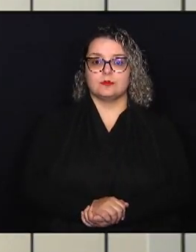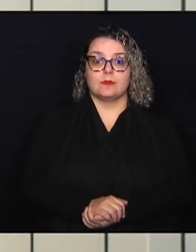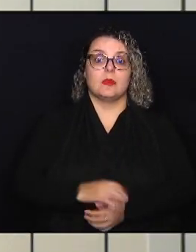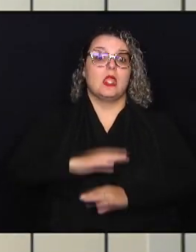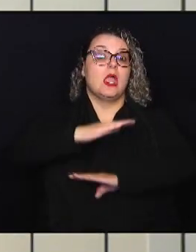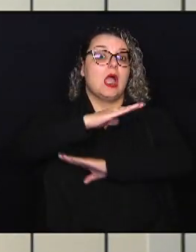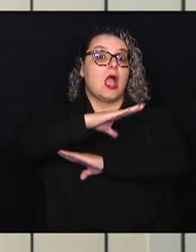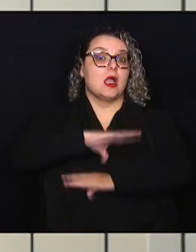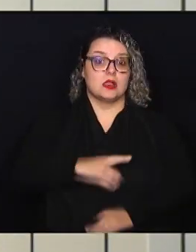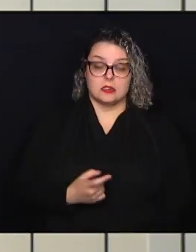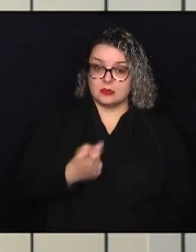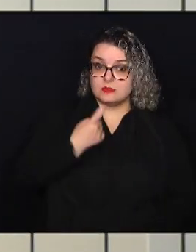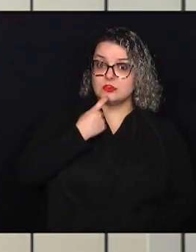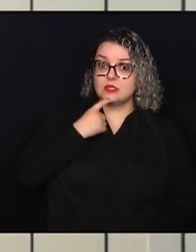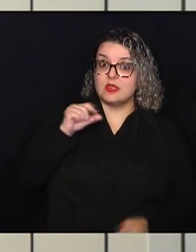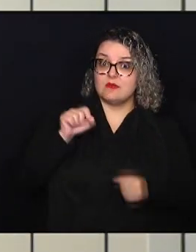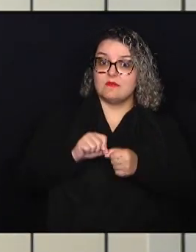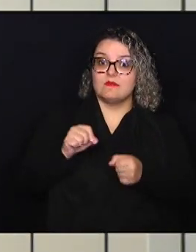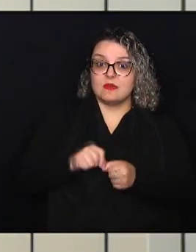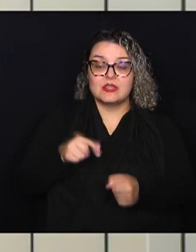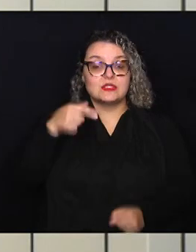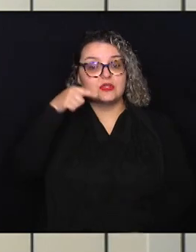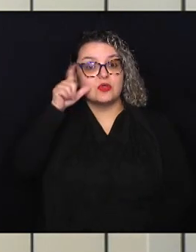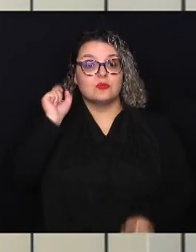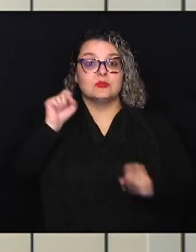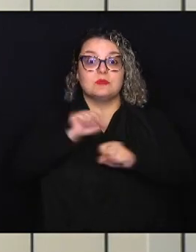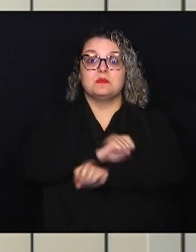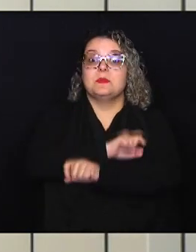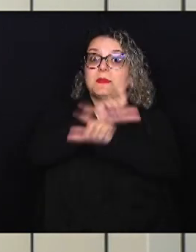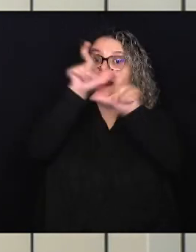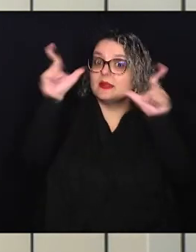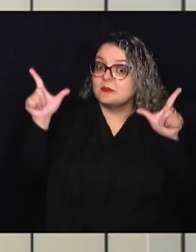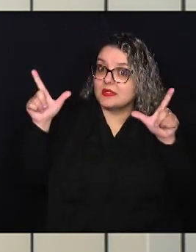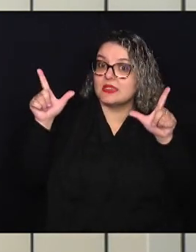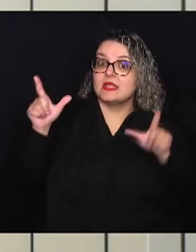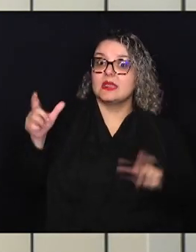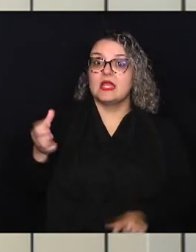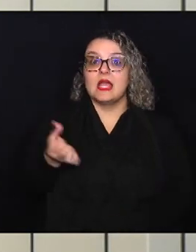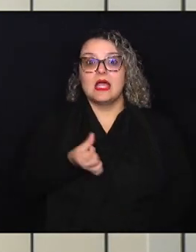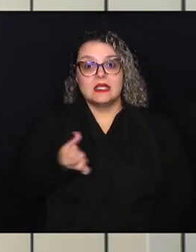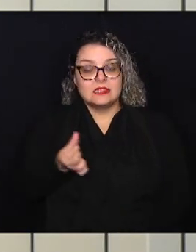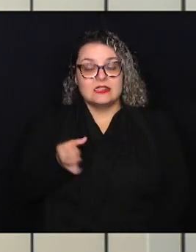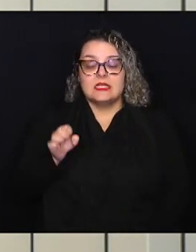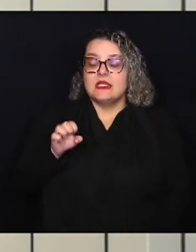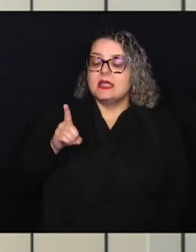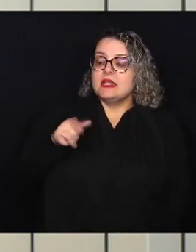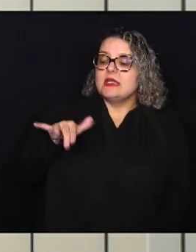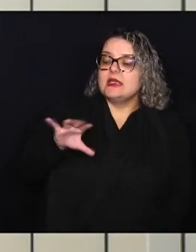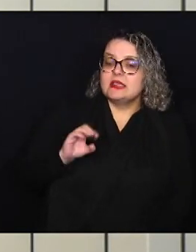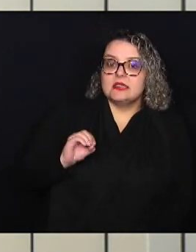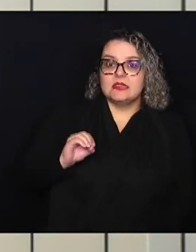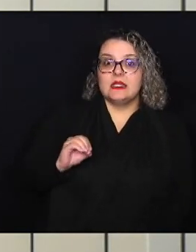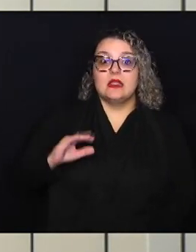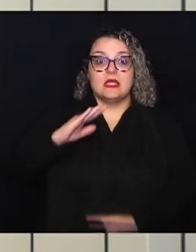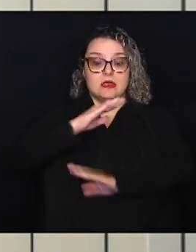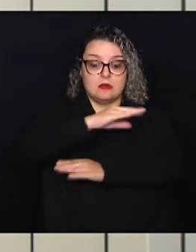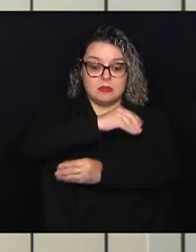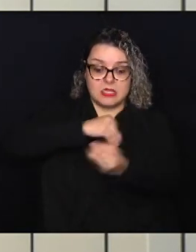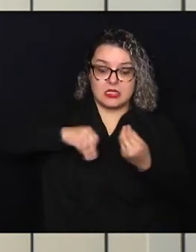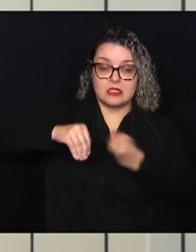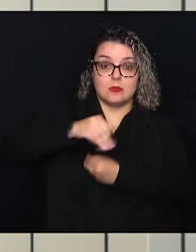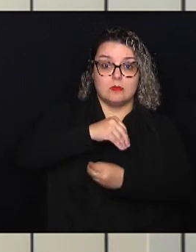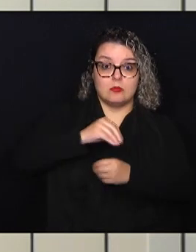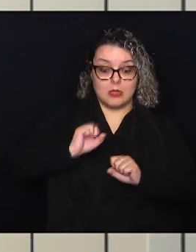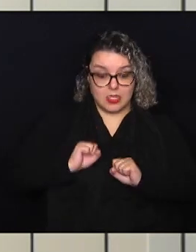de Campinas realizou ontem pela manhã a sexta edição do projeto Câmara Integrada para